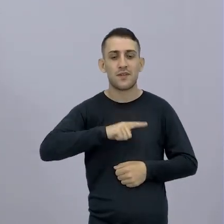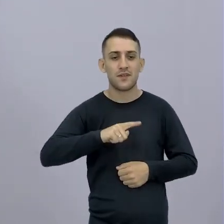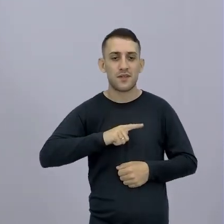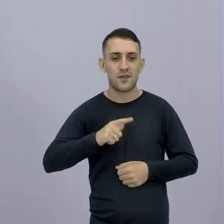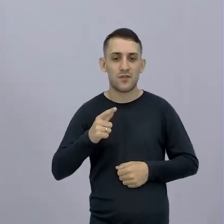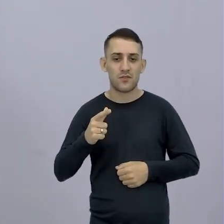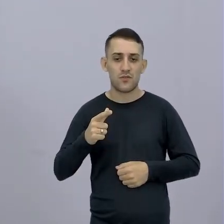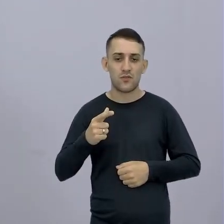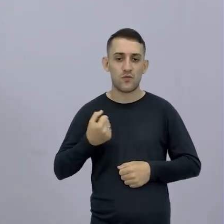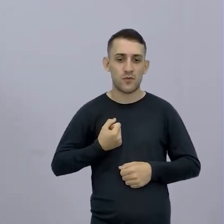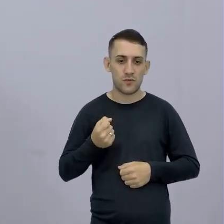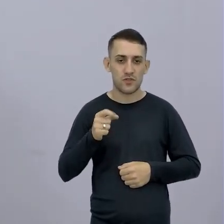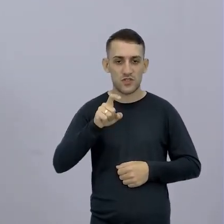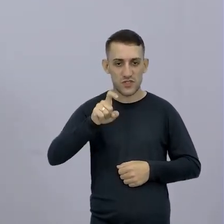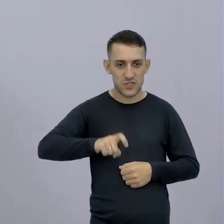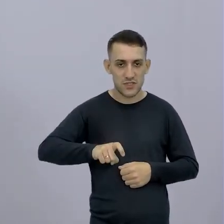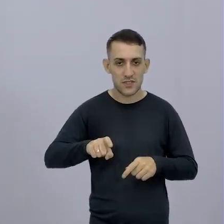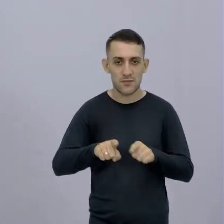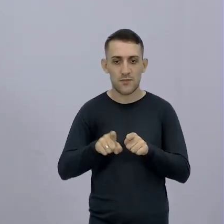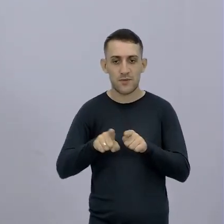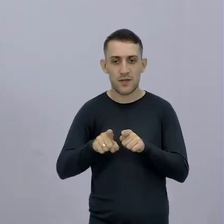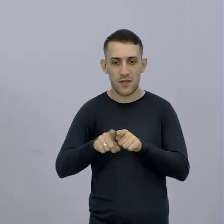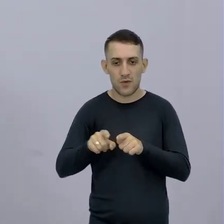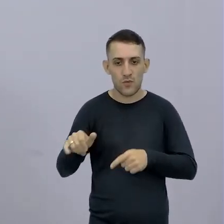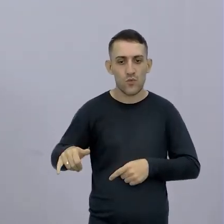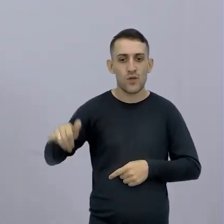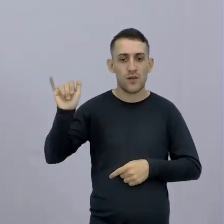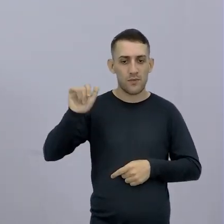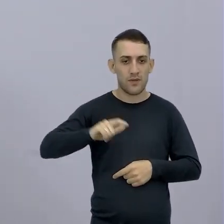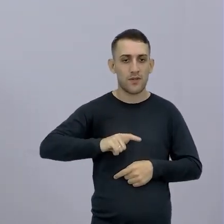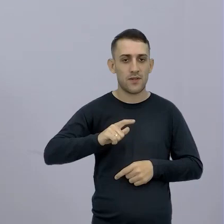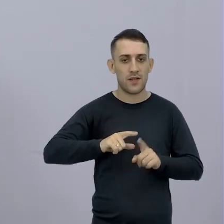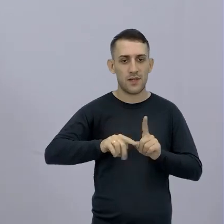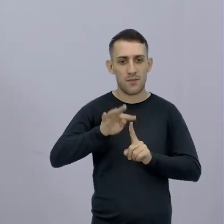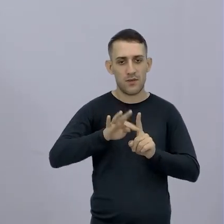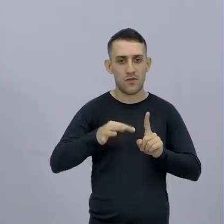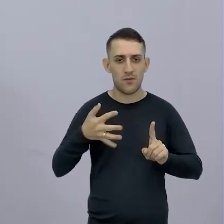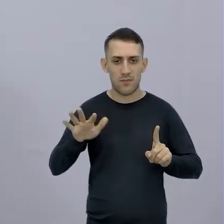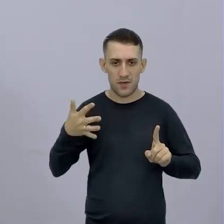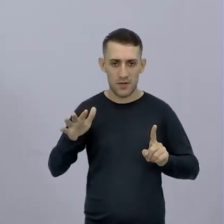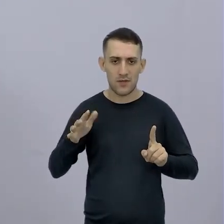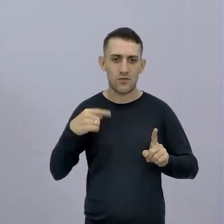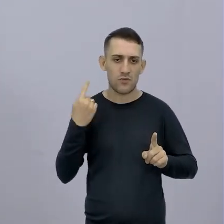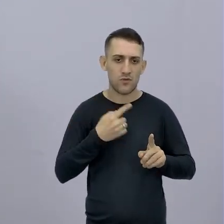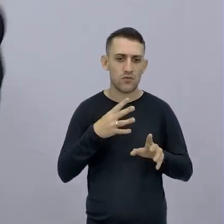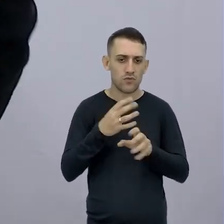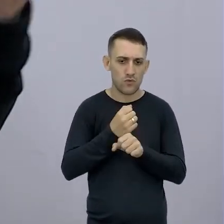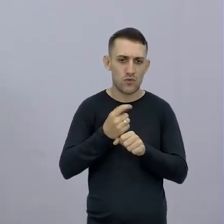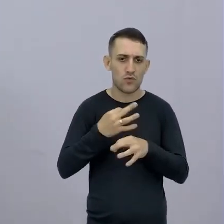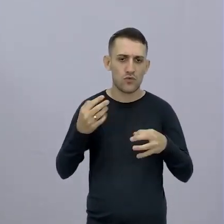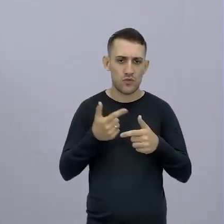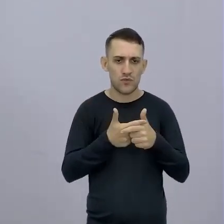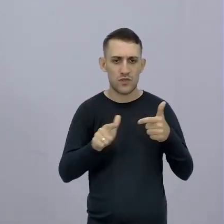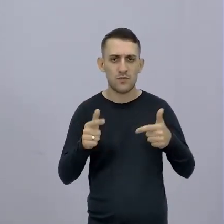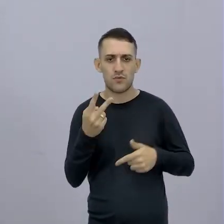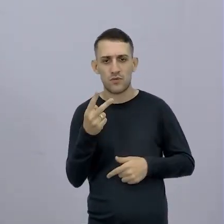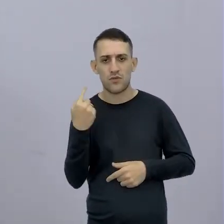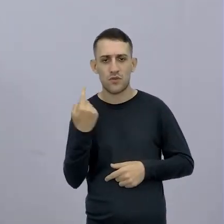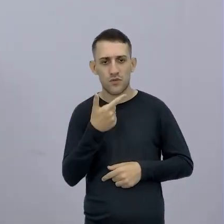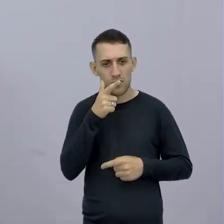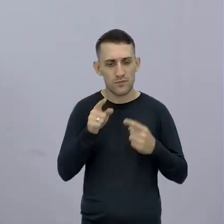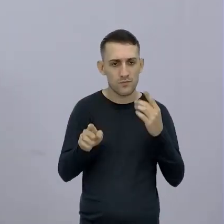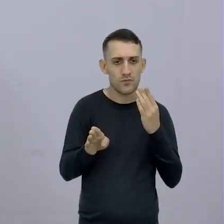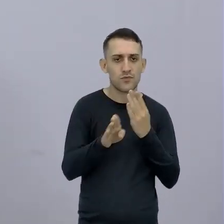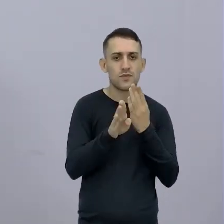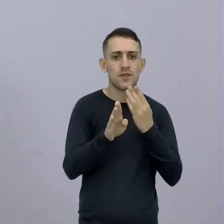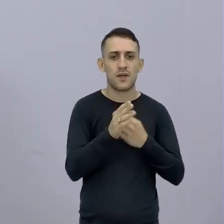Que é o tempo Valor Y Que é a temperatura média Então do dia Então eu peguei a mínima Máxima Somei Dividi por dois Então achei a média E